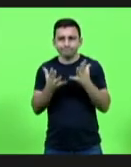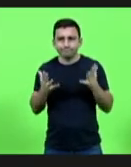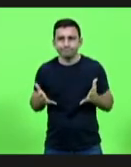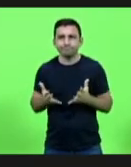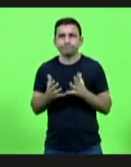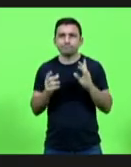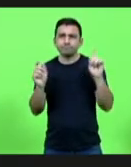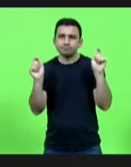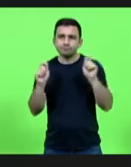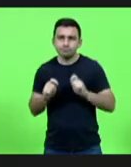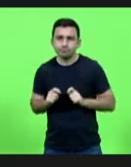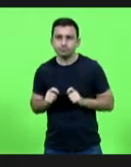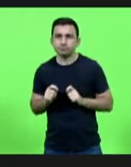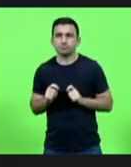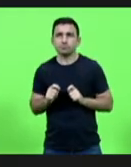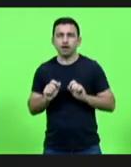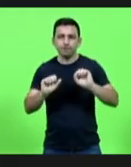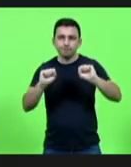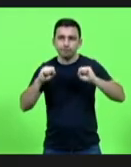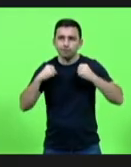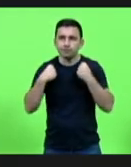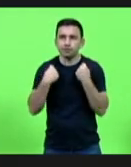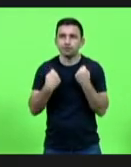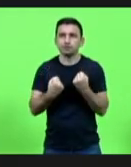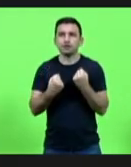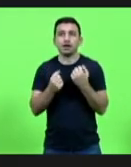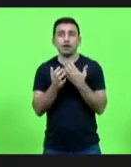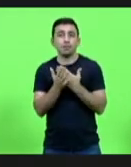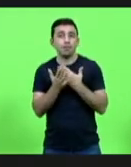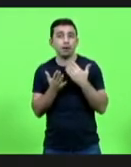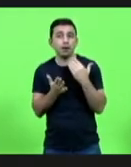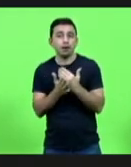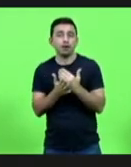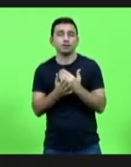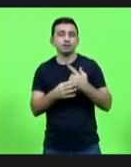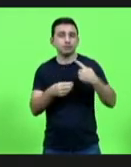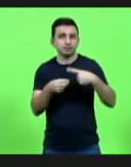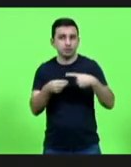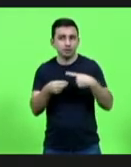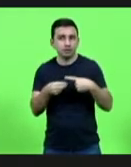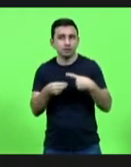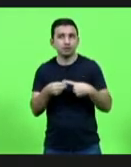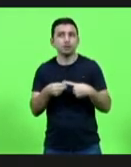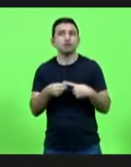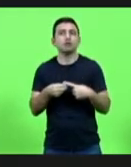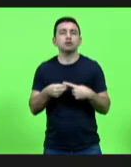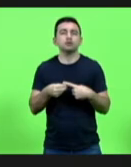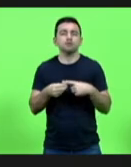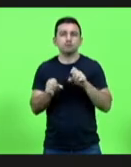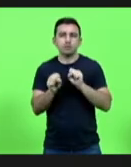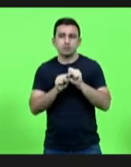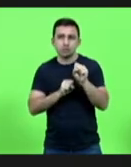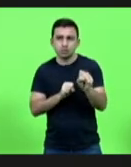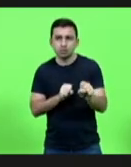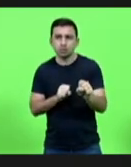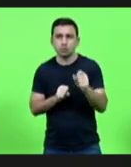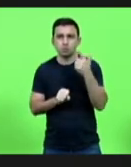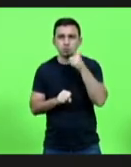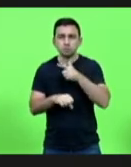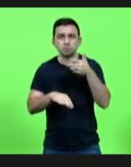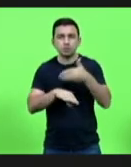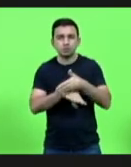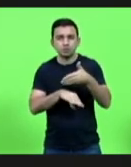pudesse fortalecer, principalmente nos municípios, o desporto de base, desporto de formação, desporto de participação.